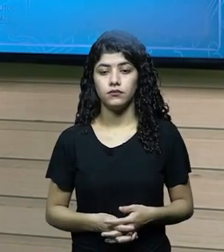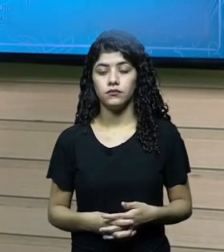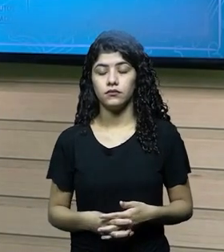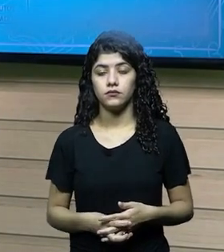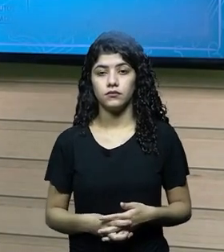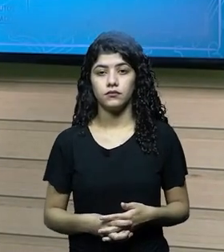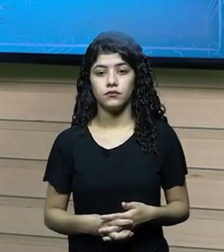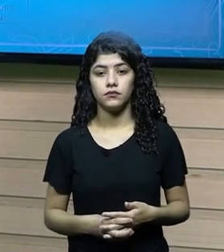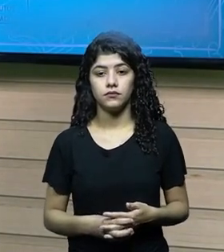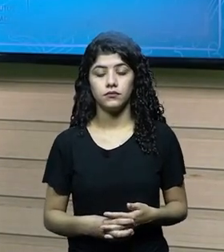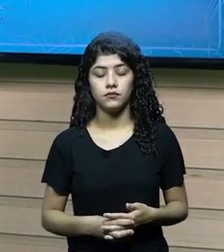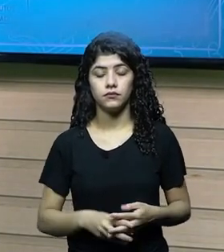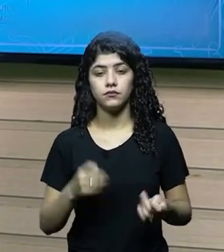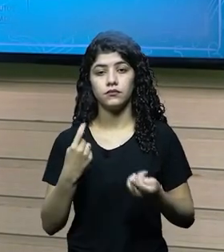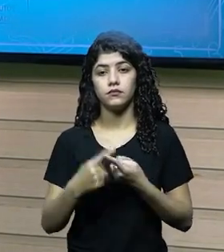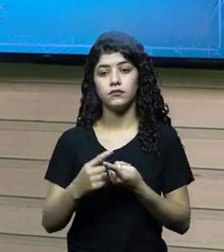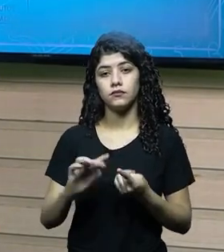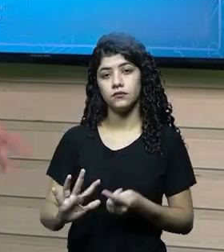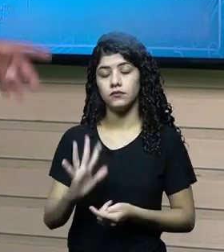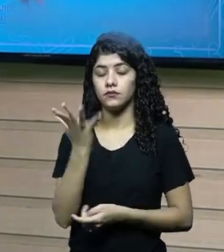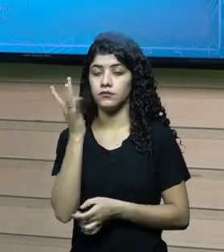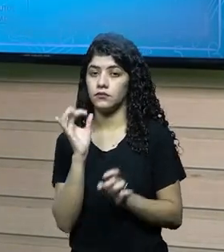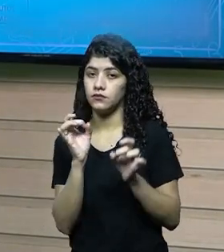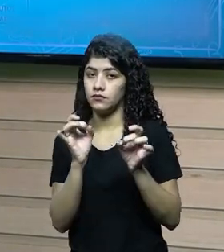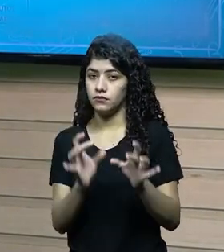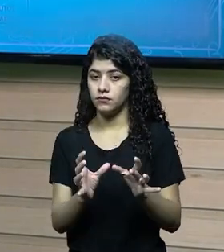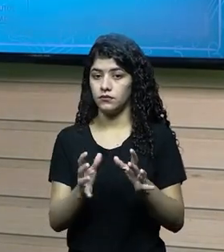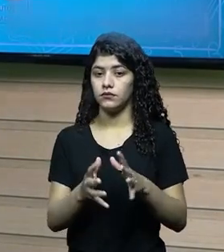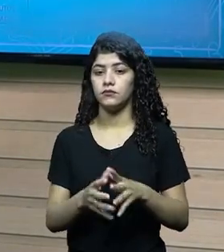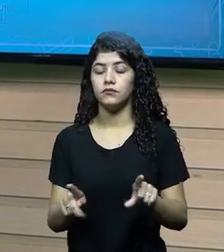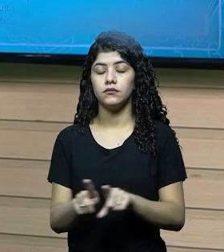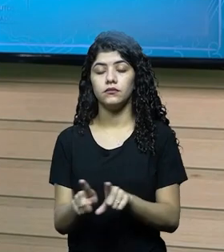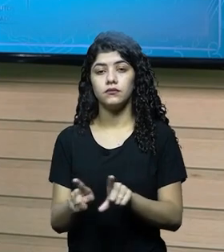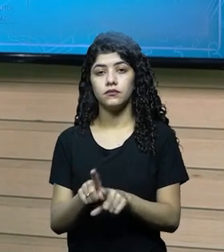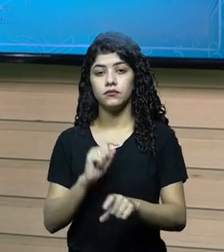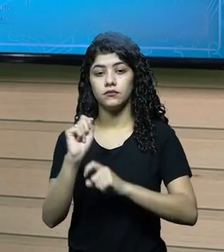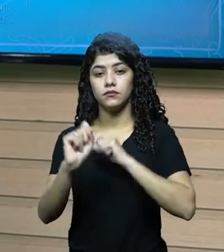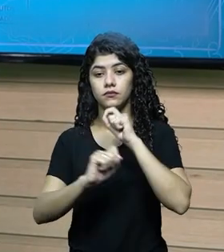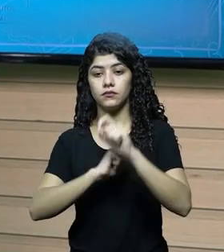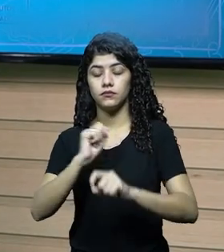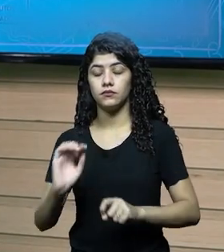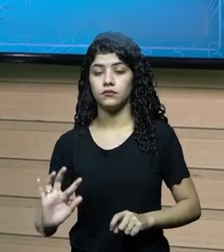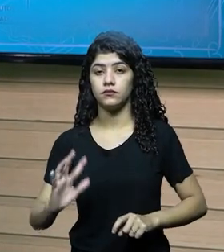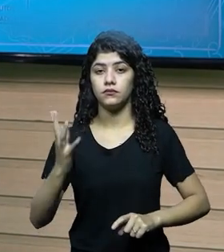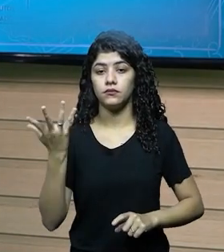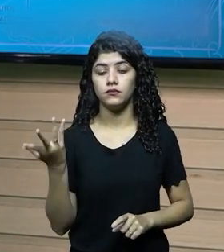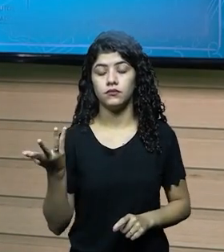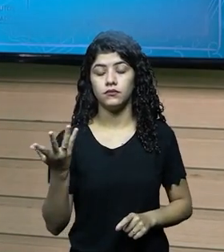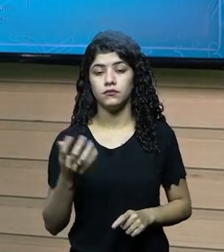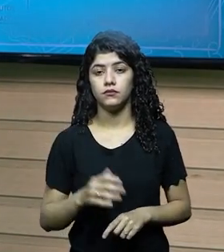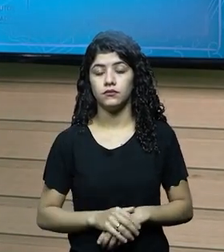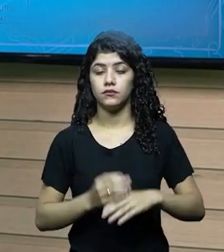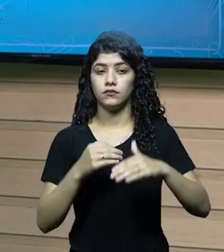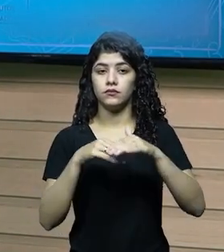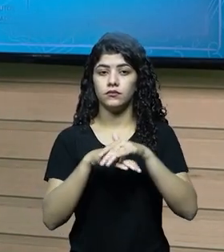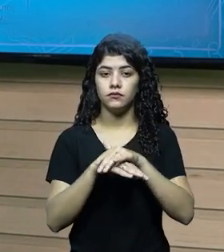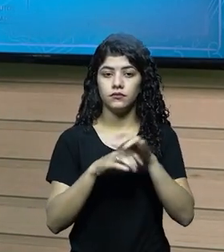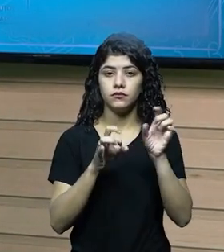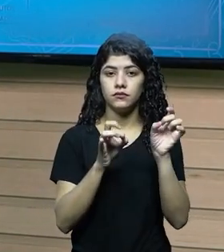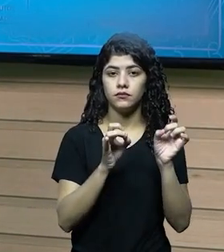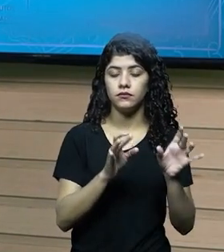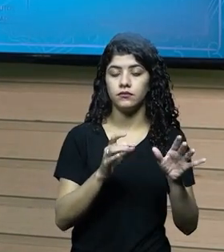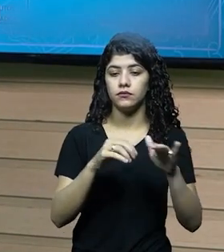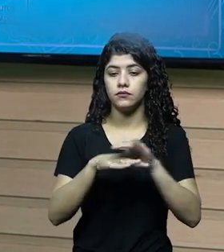eu tenho um lançamento no resultado, porque aconteceu uma venda, e também aconteceu o quê? Aconteceu uma venda de